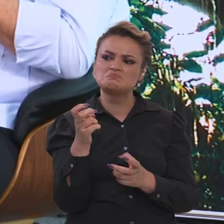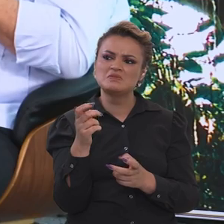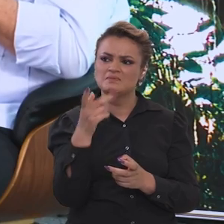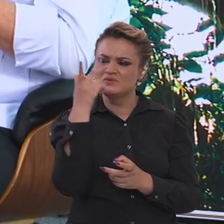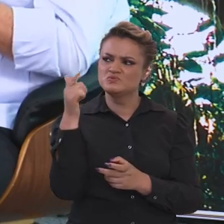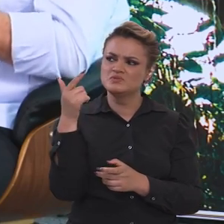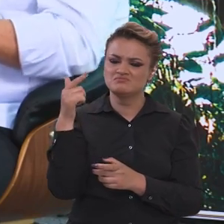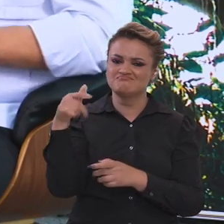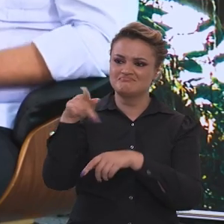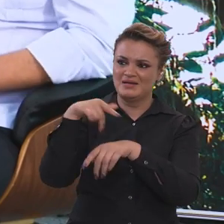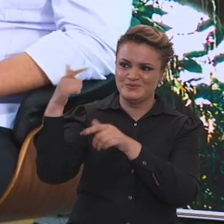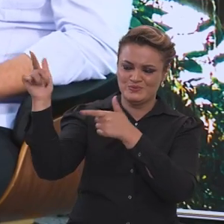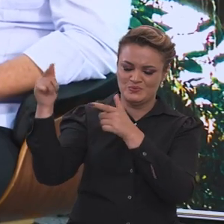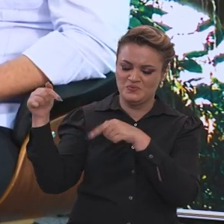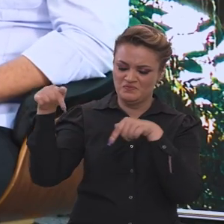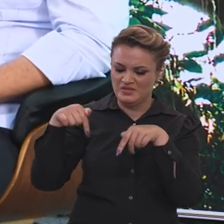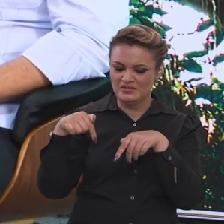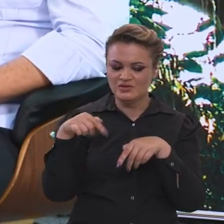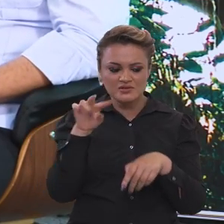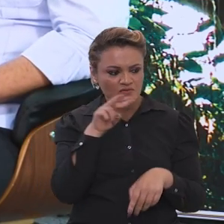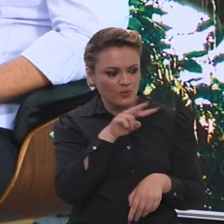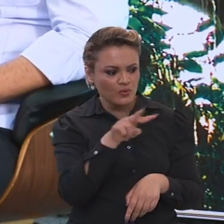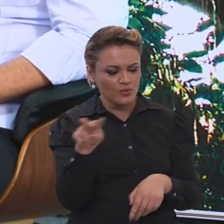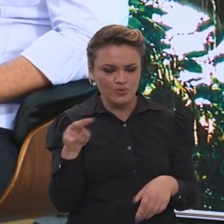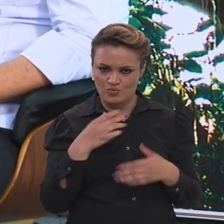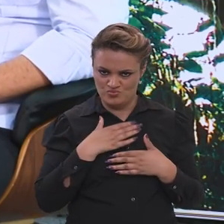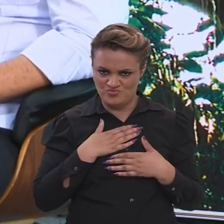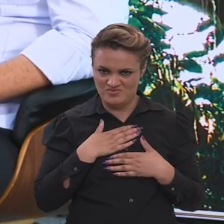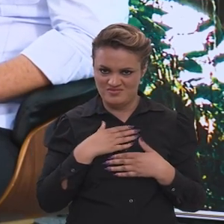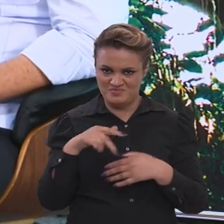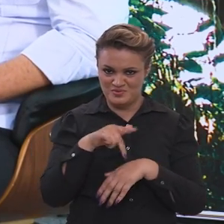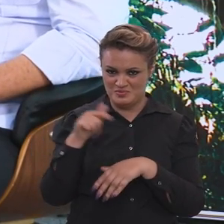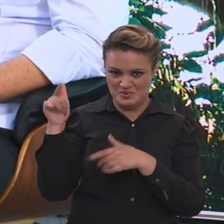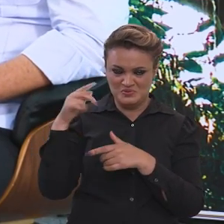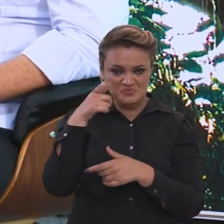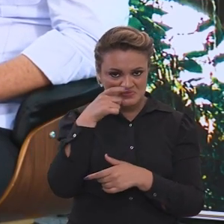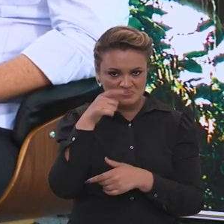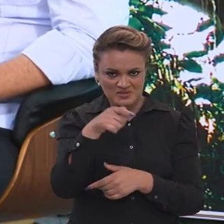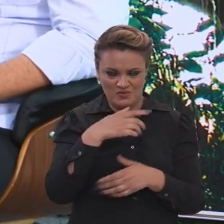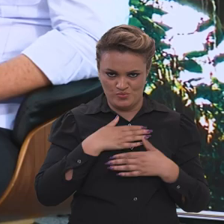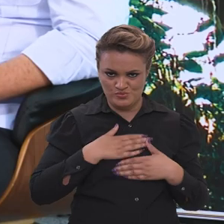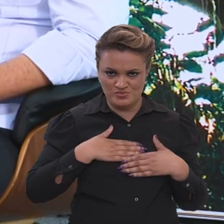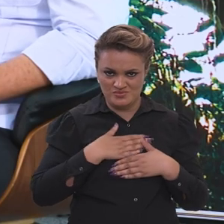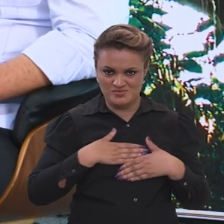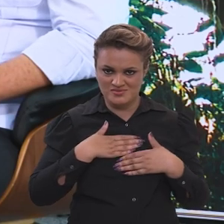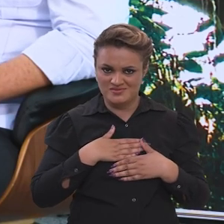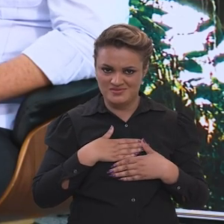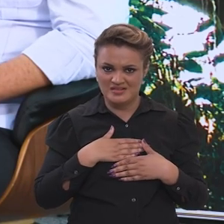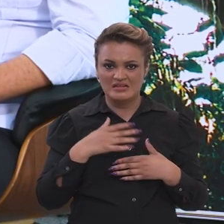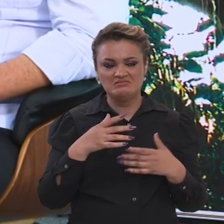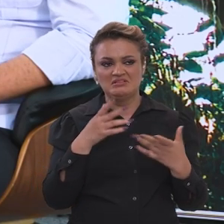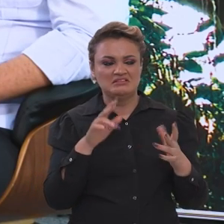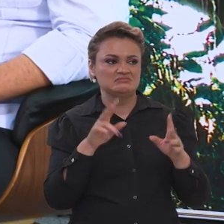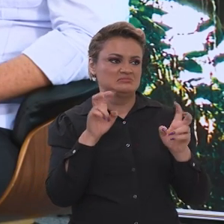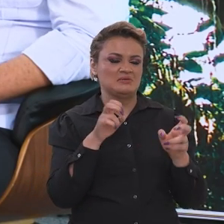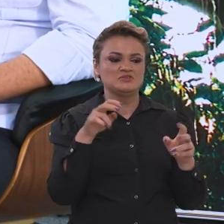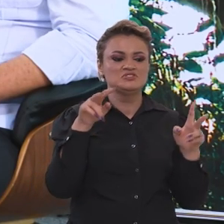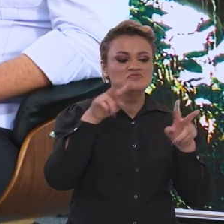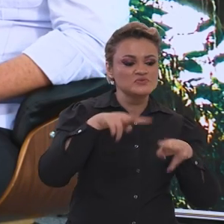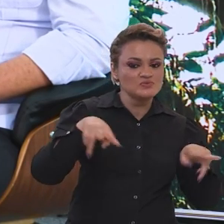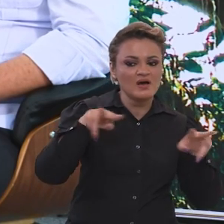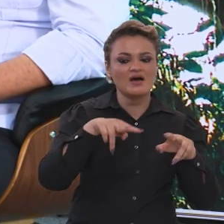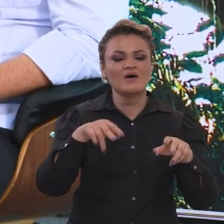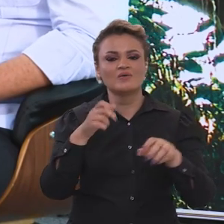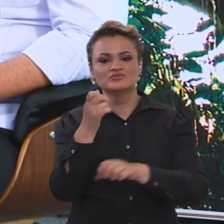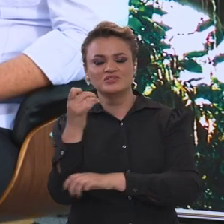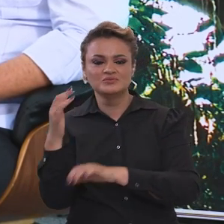perceber de quem veio de fora esse encantamento com o que nós podemos oferecer tanto ali em matéria